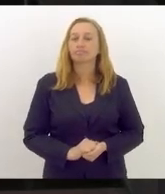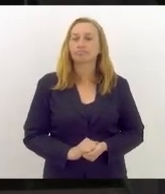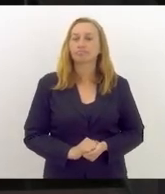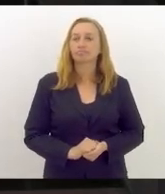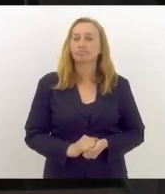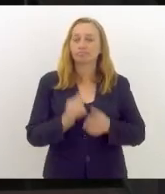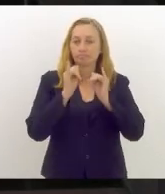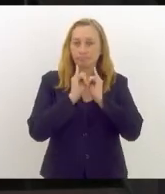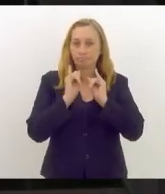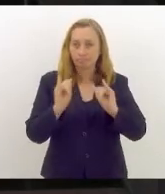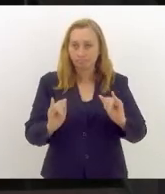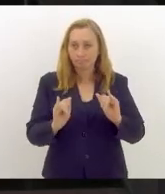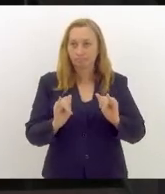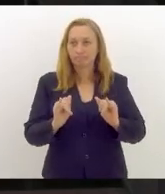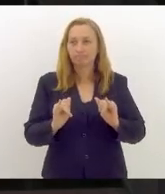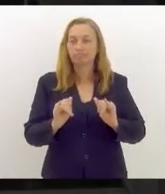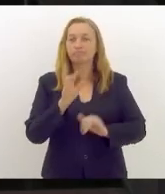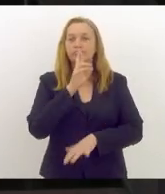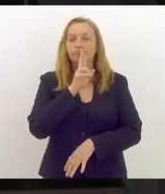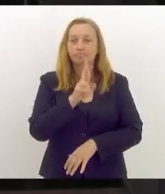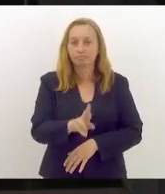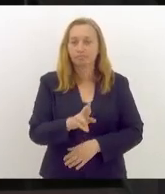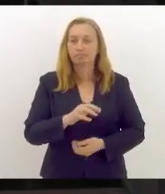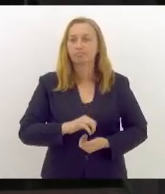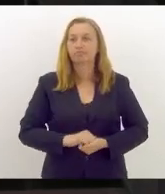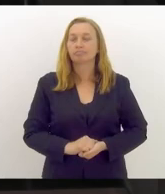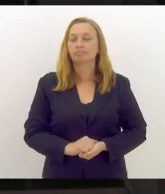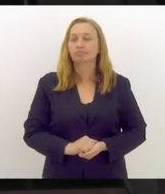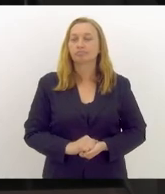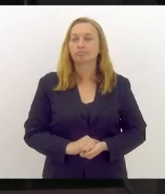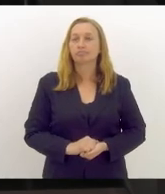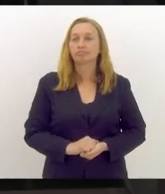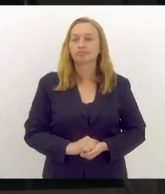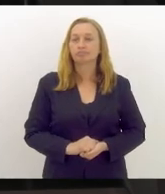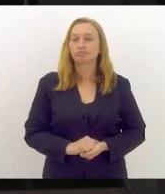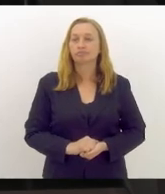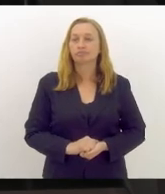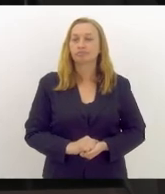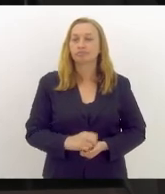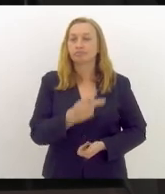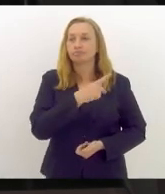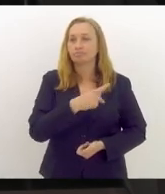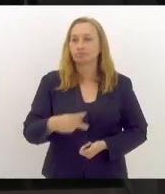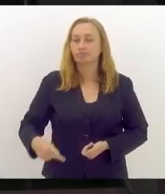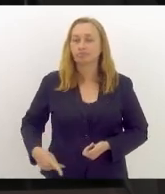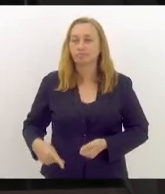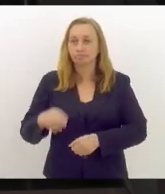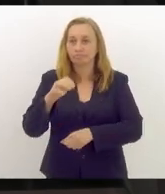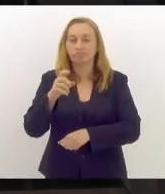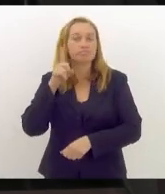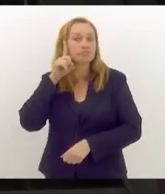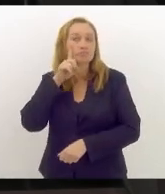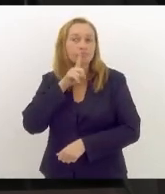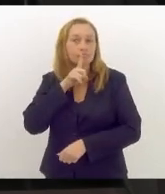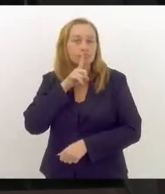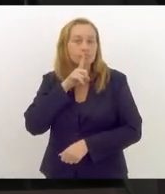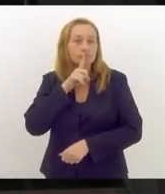anunciar o resultado, o presidente dos Estados Unidos, Biden,